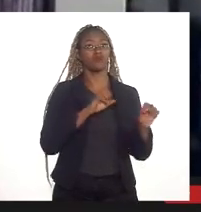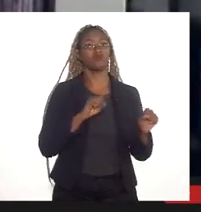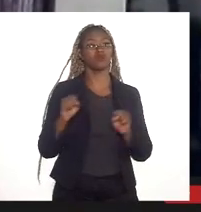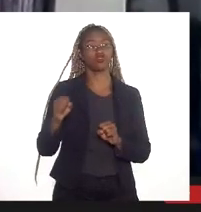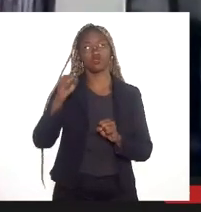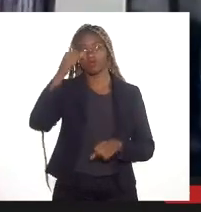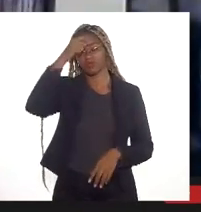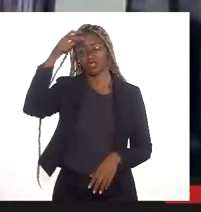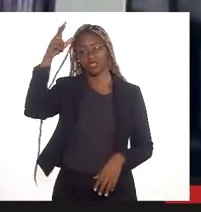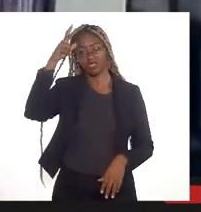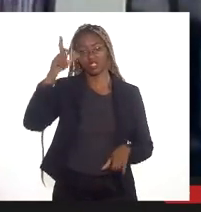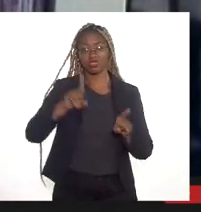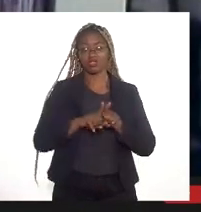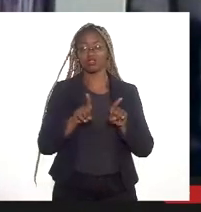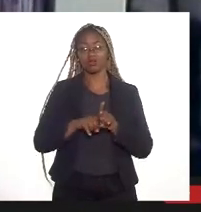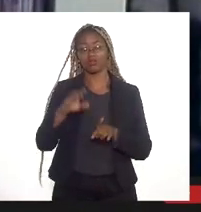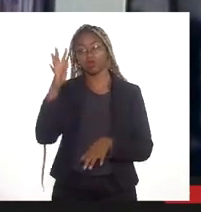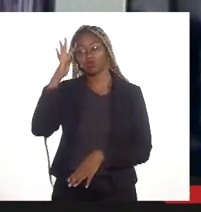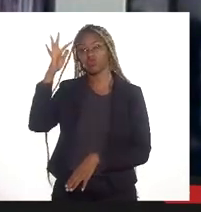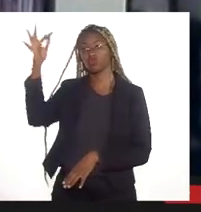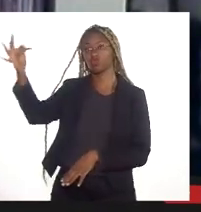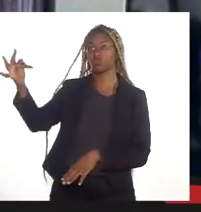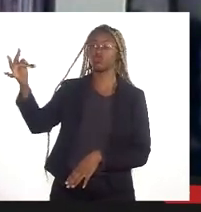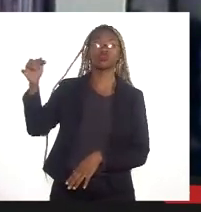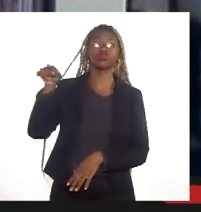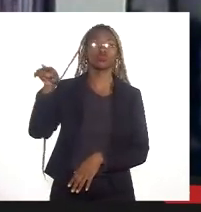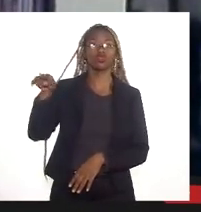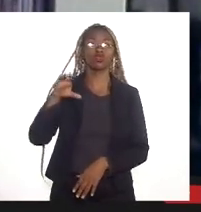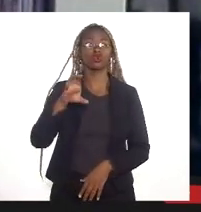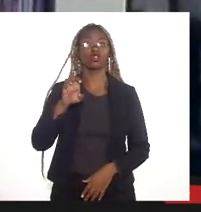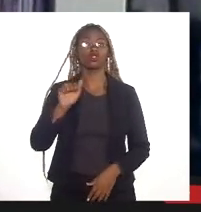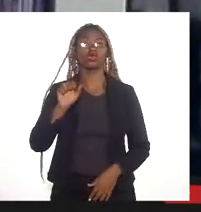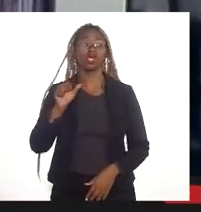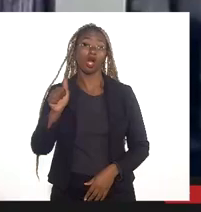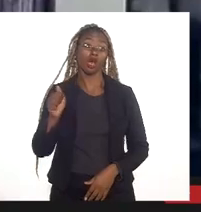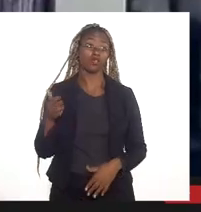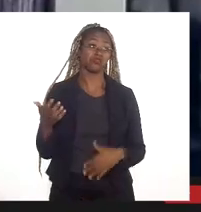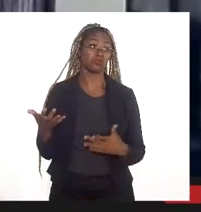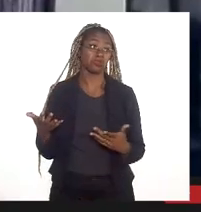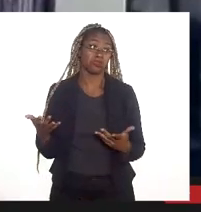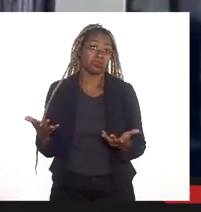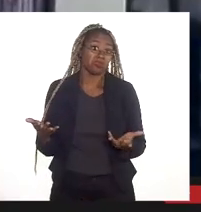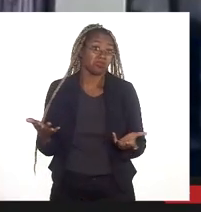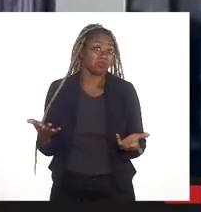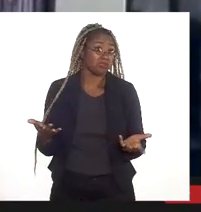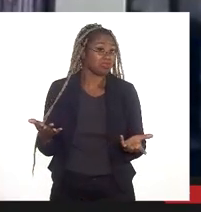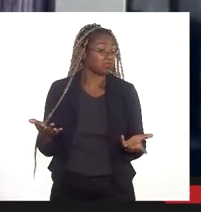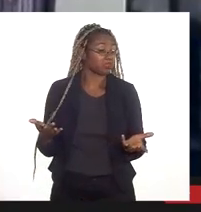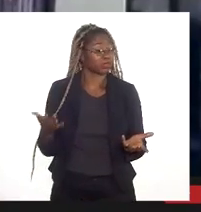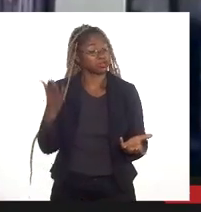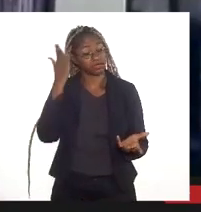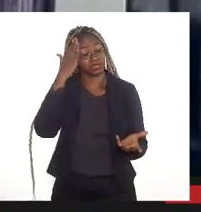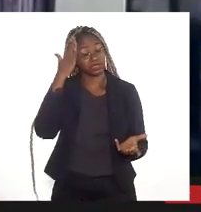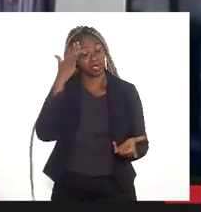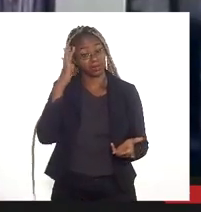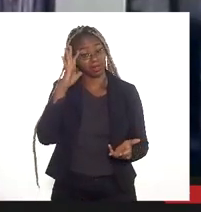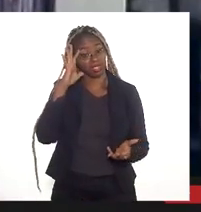futuro centro de abastecimento, provavelmente, não vai resolver o